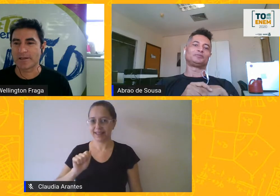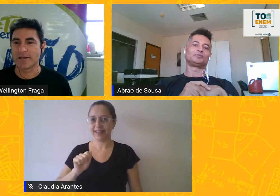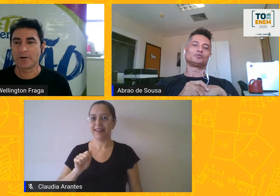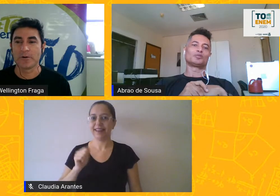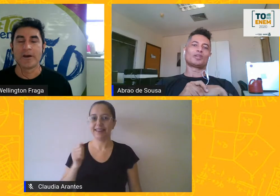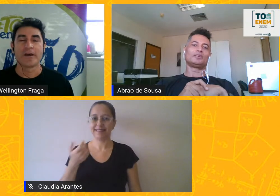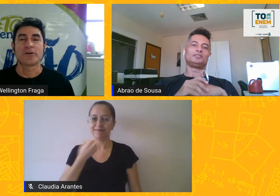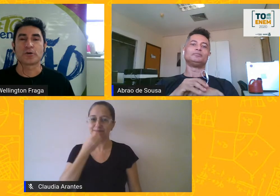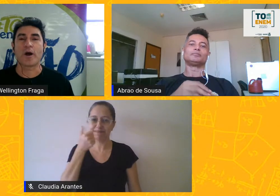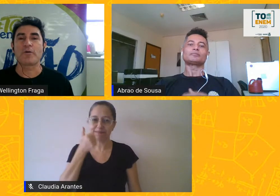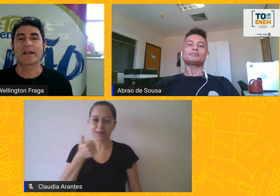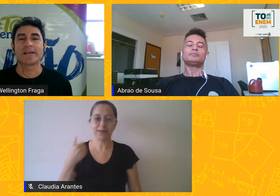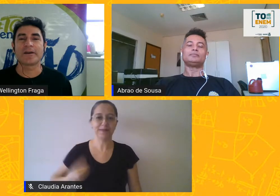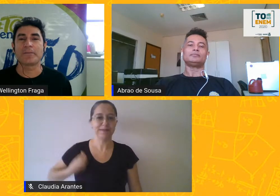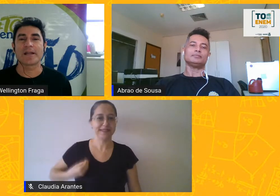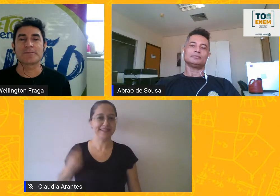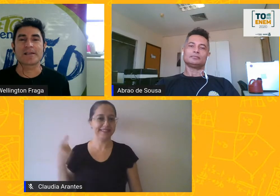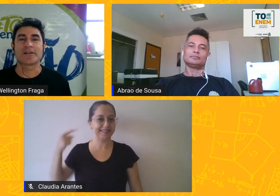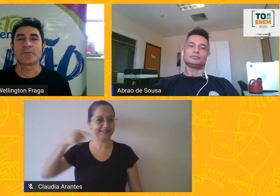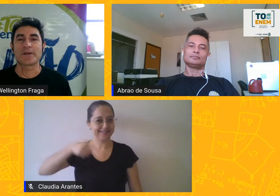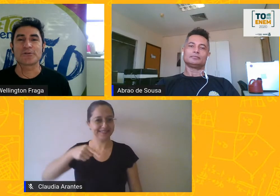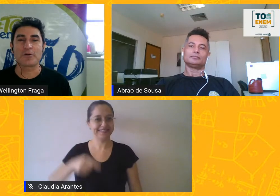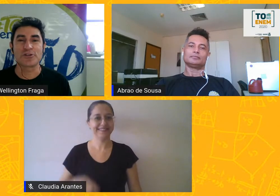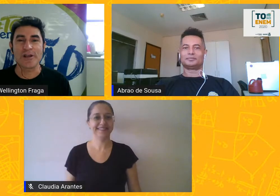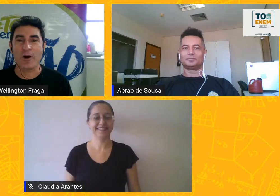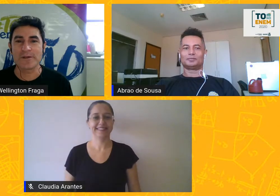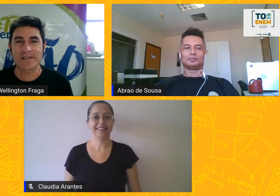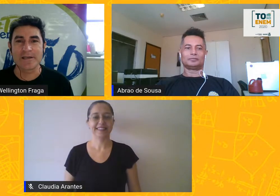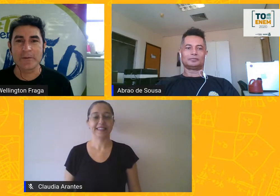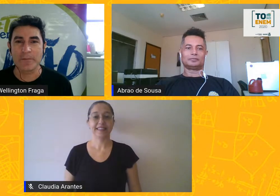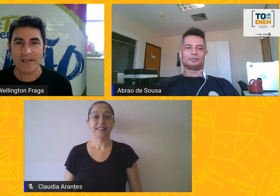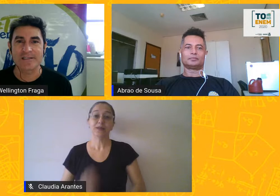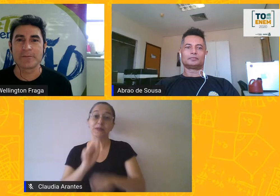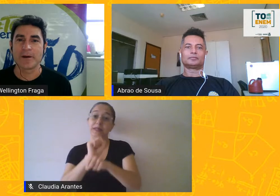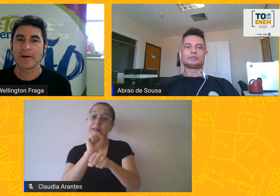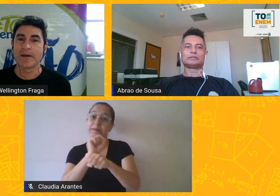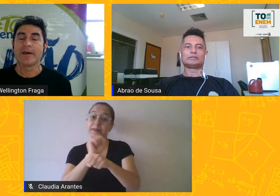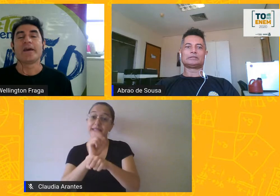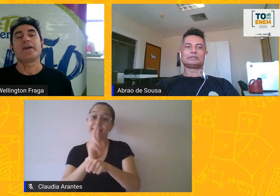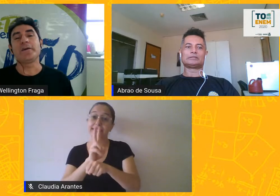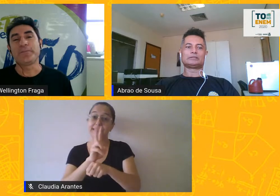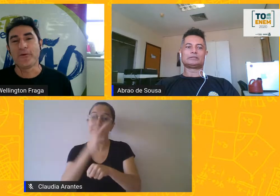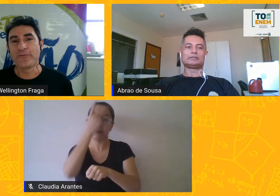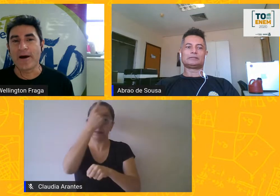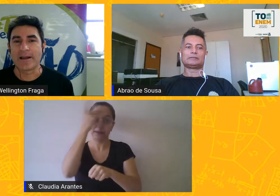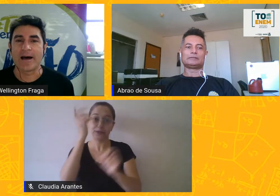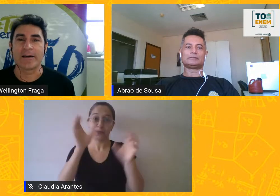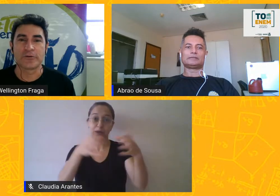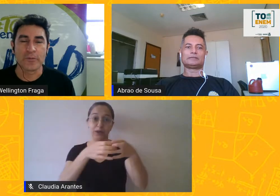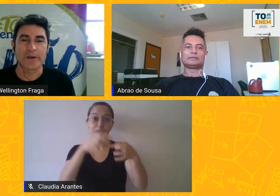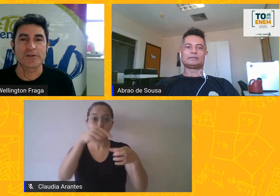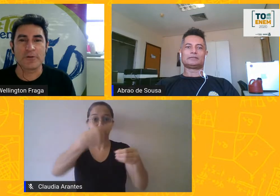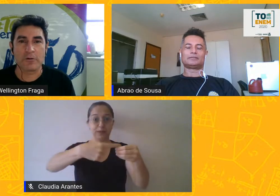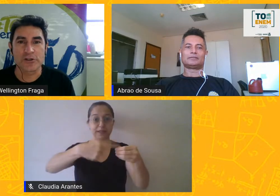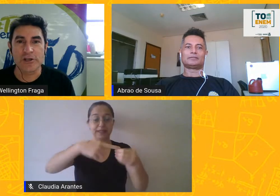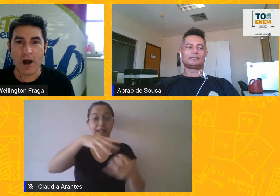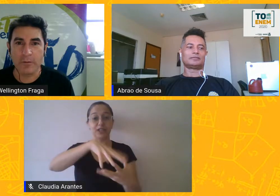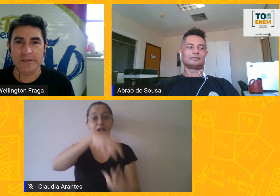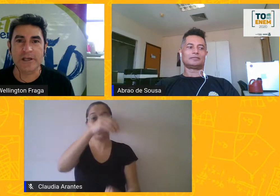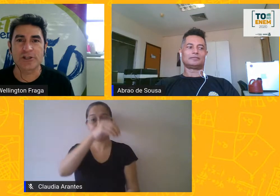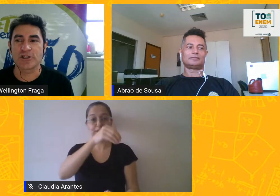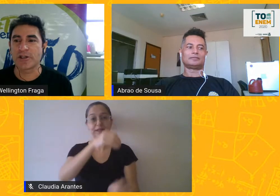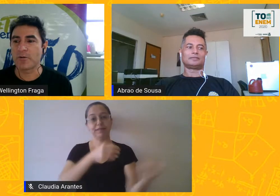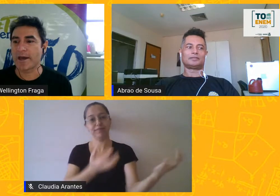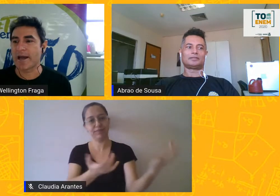Bela, pela sua participação. E eu estou aguardando aí a participação do pessoal de Almas, que sempre participa. E por falar no pessoal